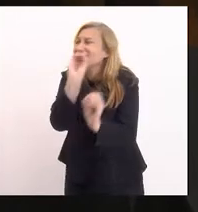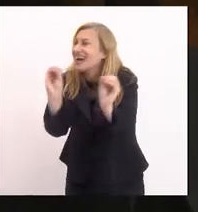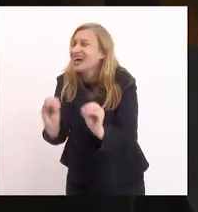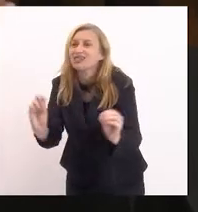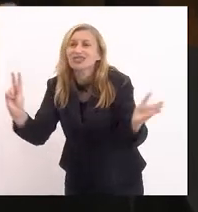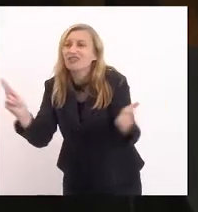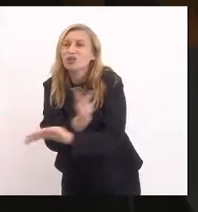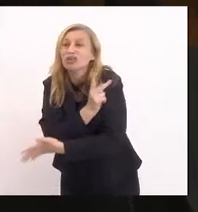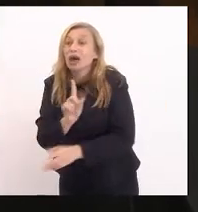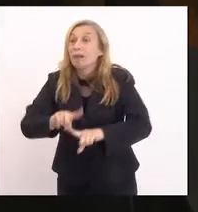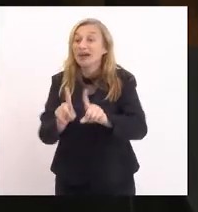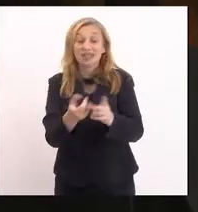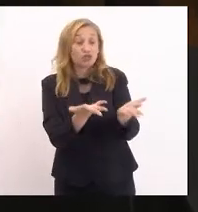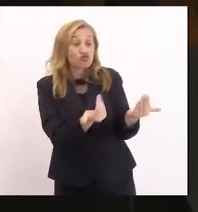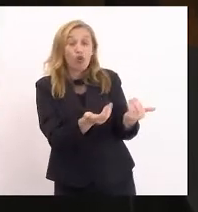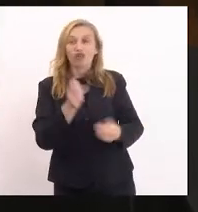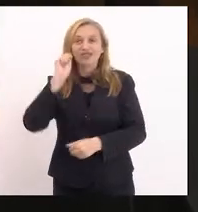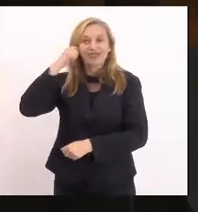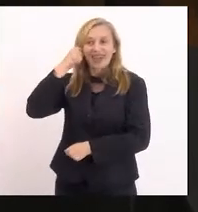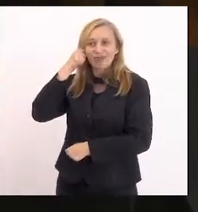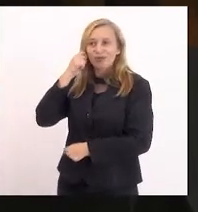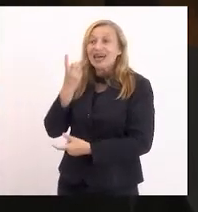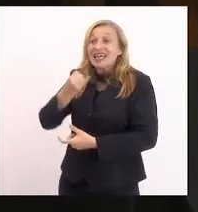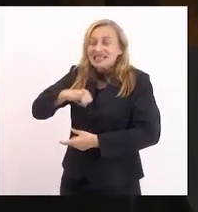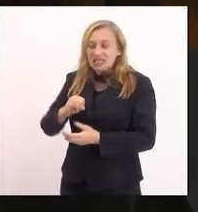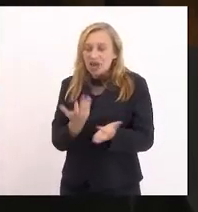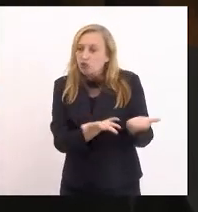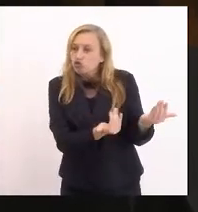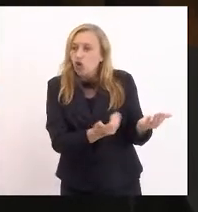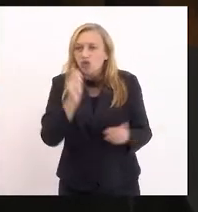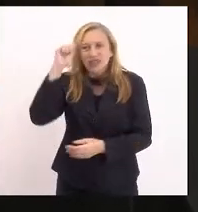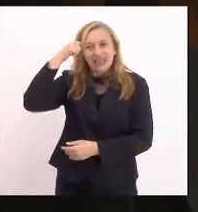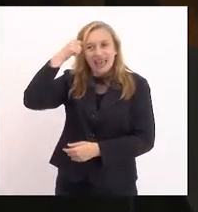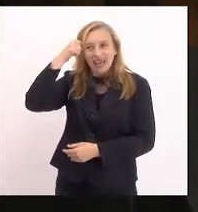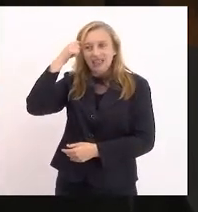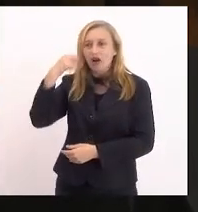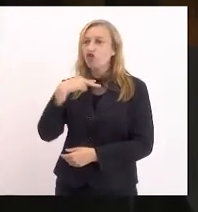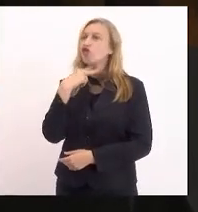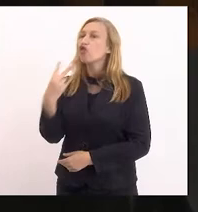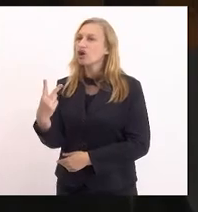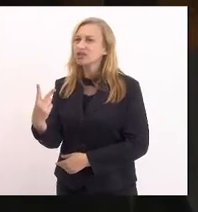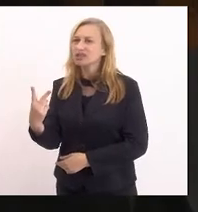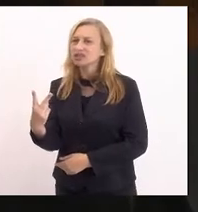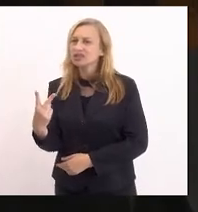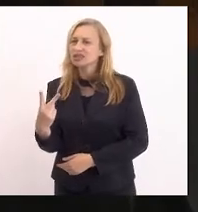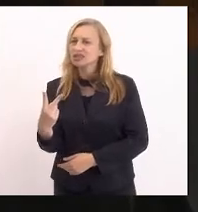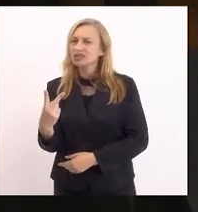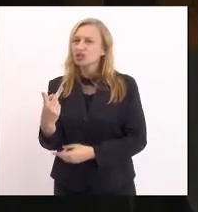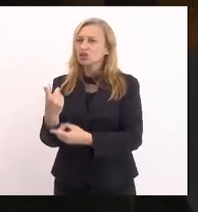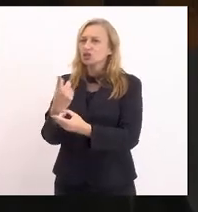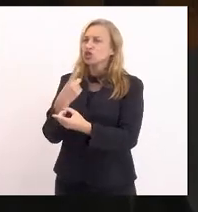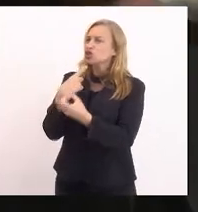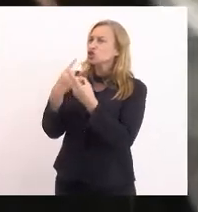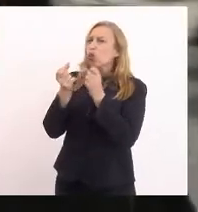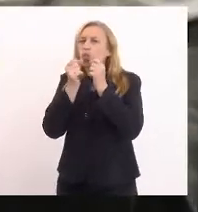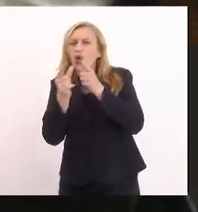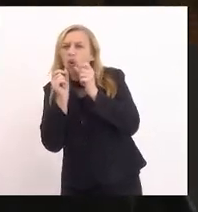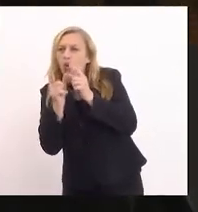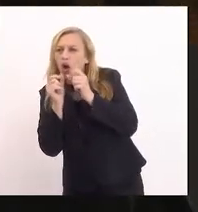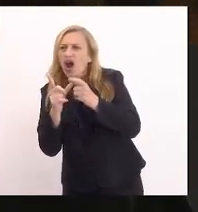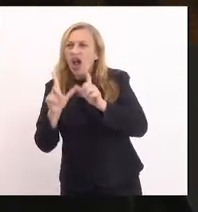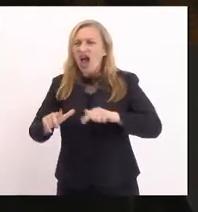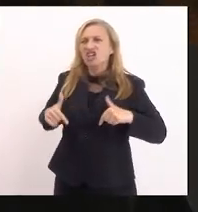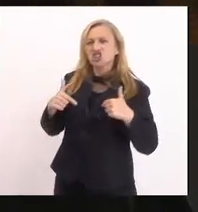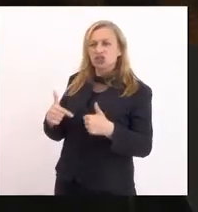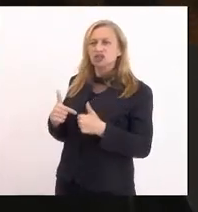acontecendo, mas era um jovem negro e se é um jovem negro levantando a voz, debatendo, criticando, reagindo,